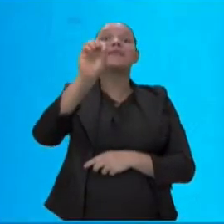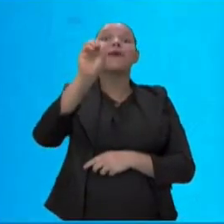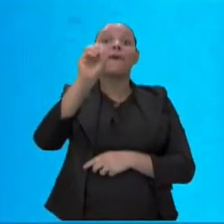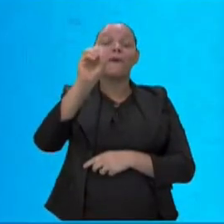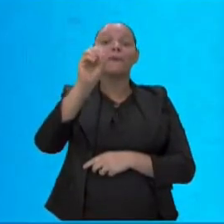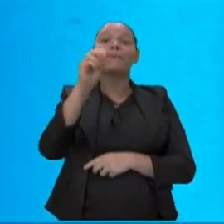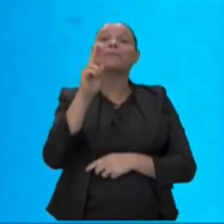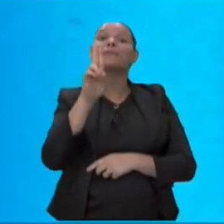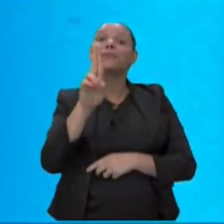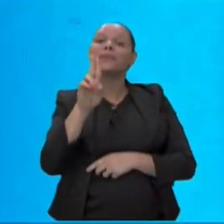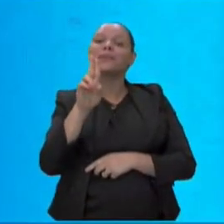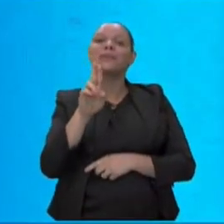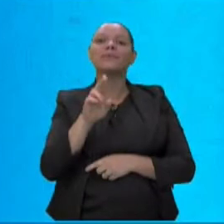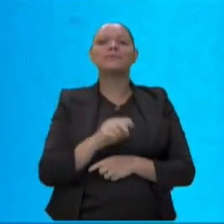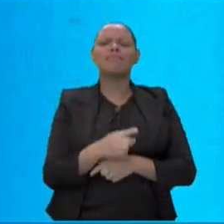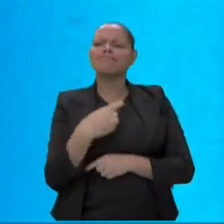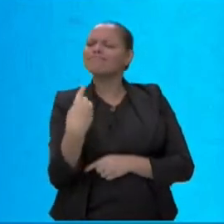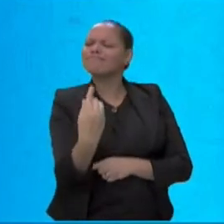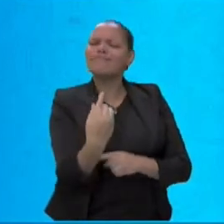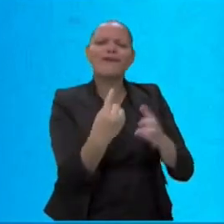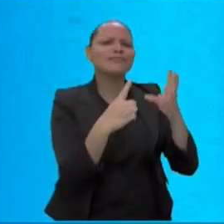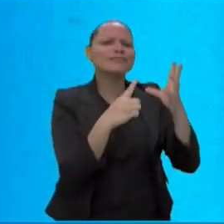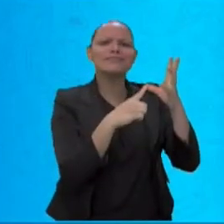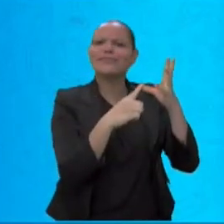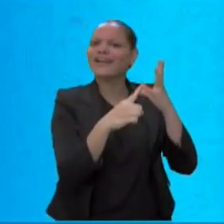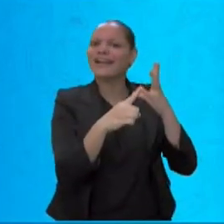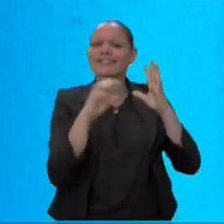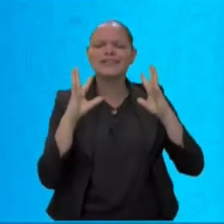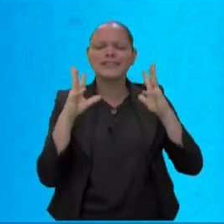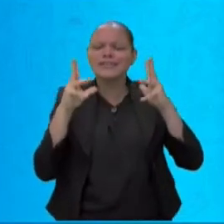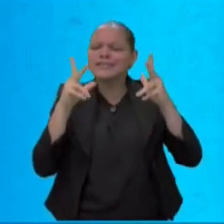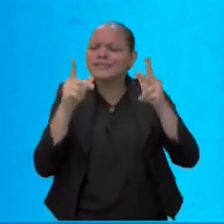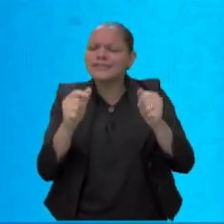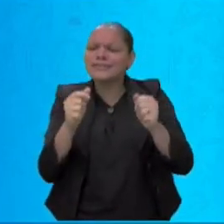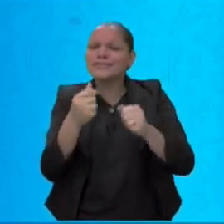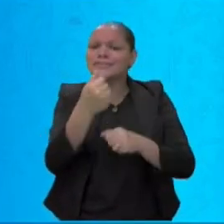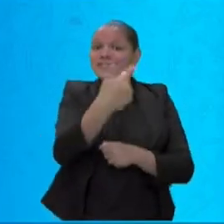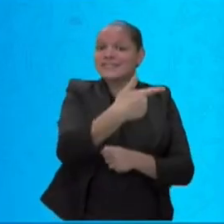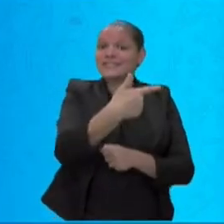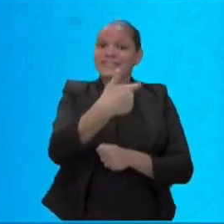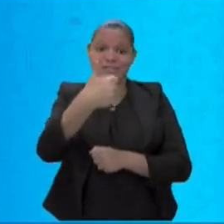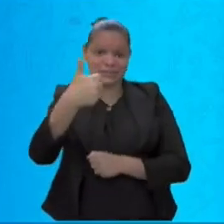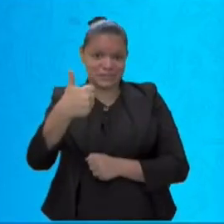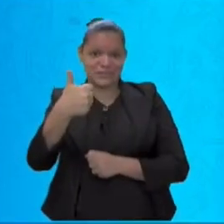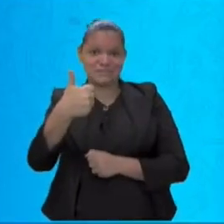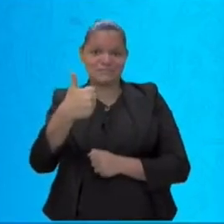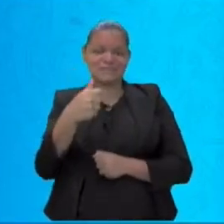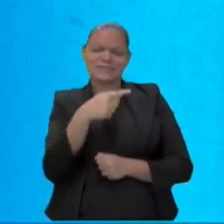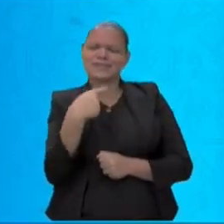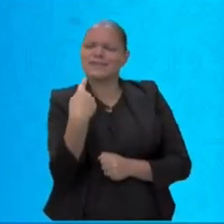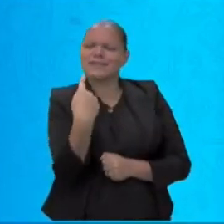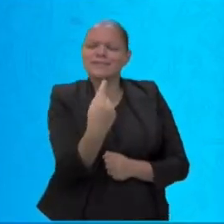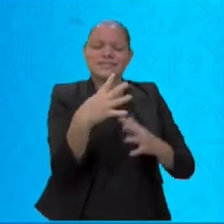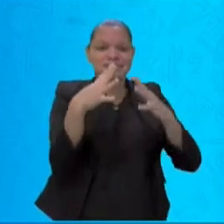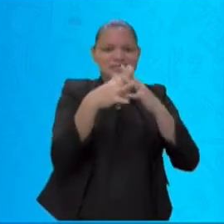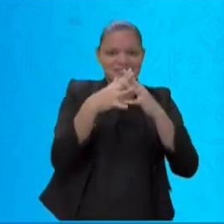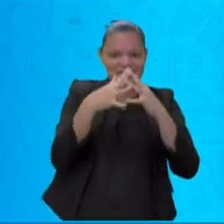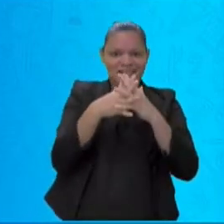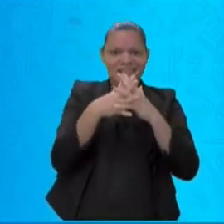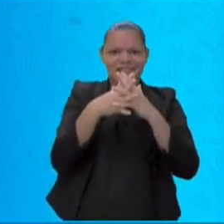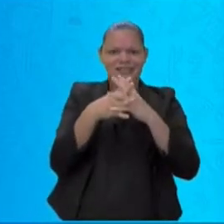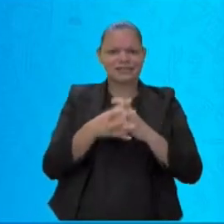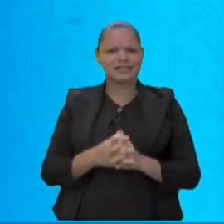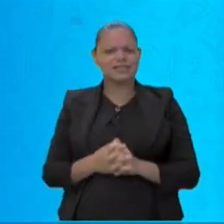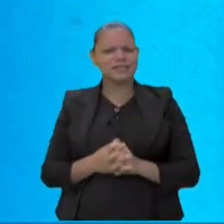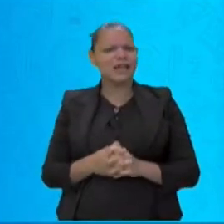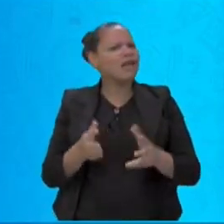vogais e todas as outras 21 letras são as nossas consoantes. Bom, você já parou